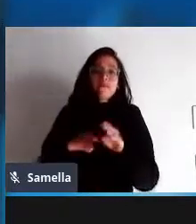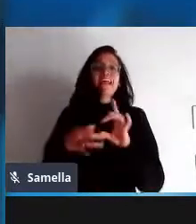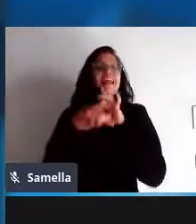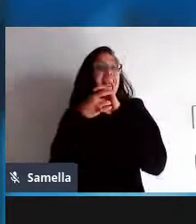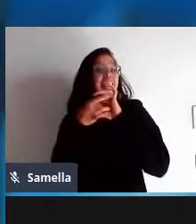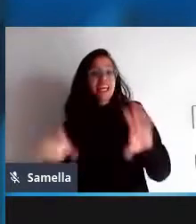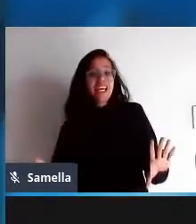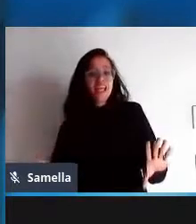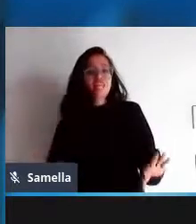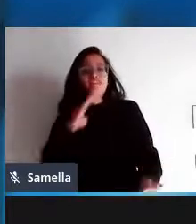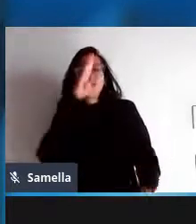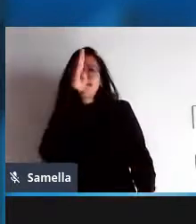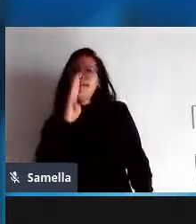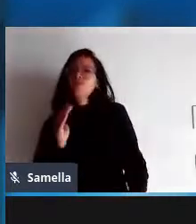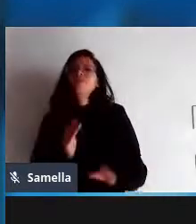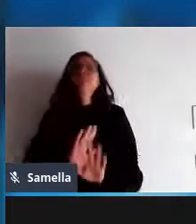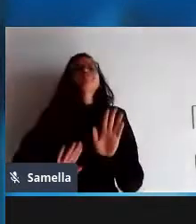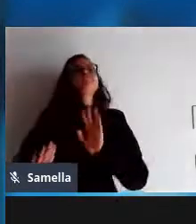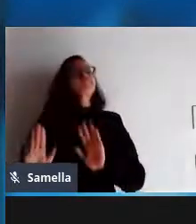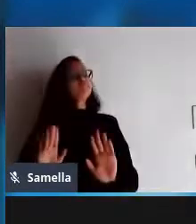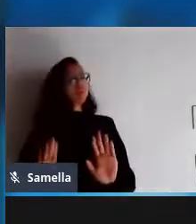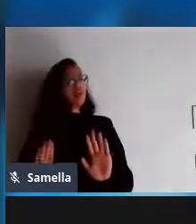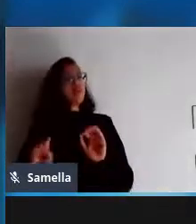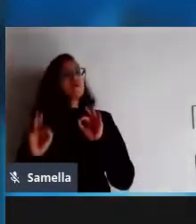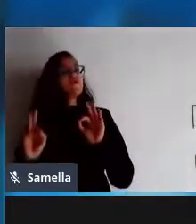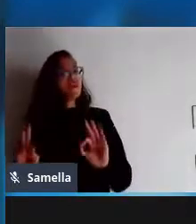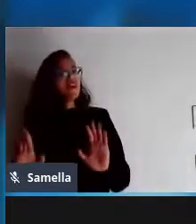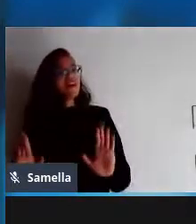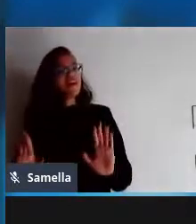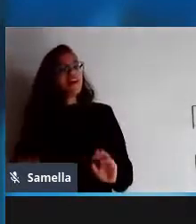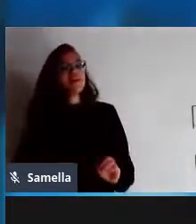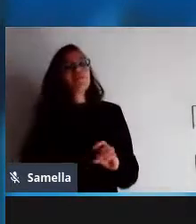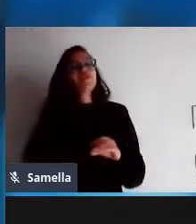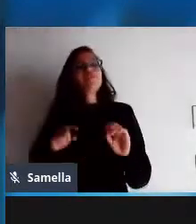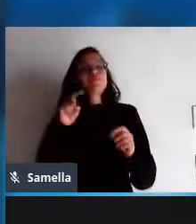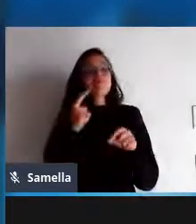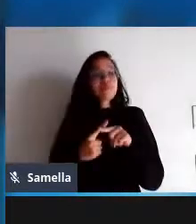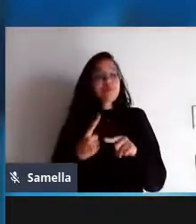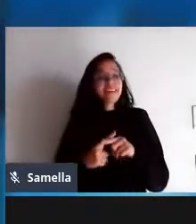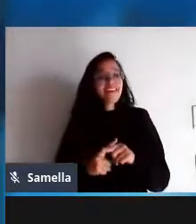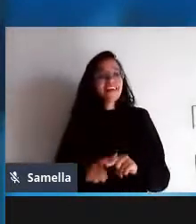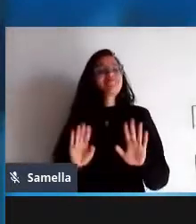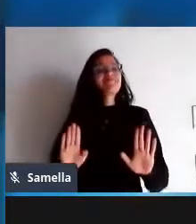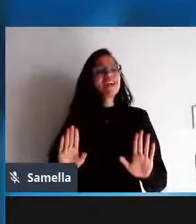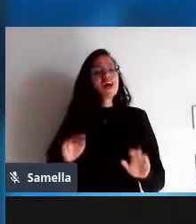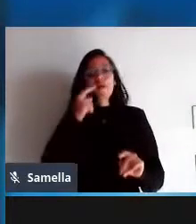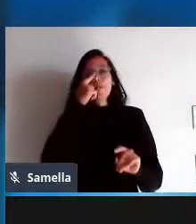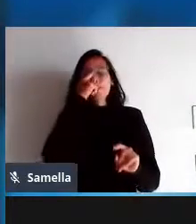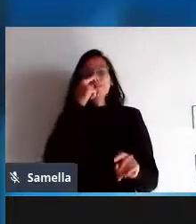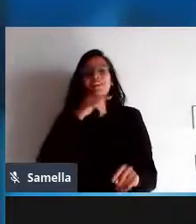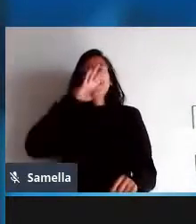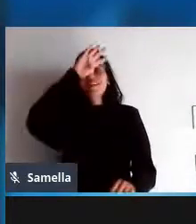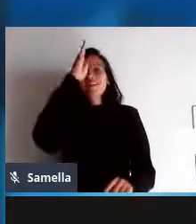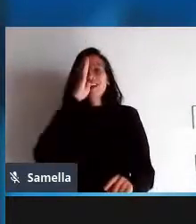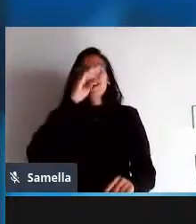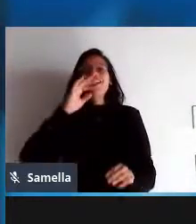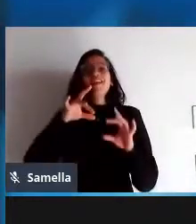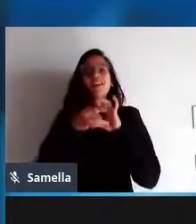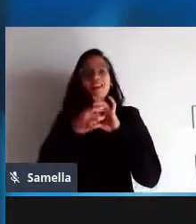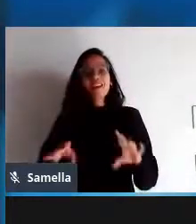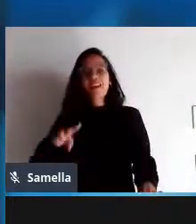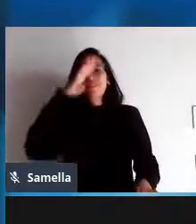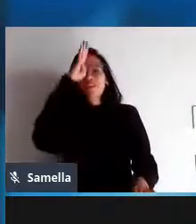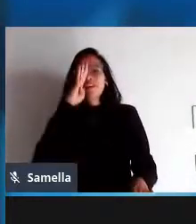necessariamente gratuito nenhuma das liberdades anteriores fez qualquer restrição em relação a comercializar o software